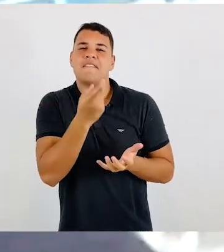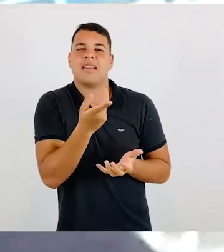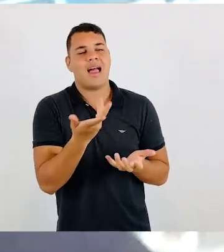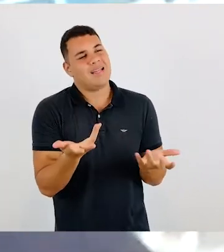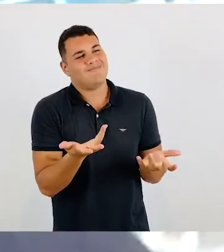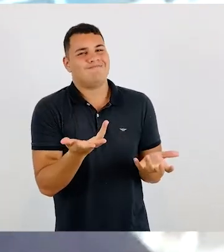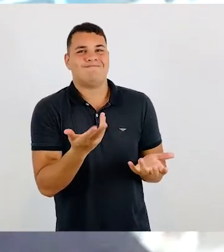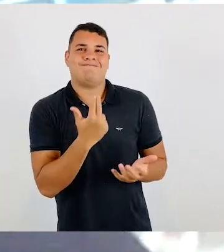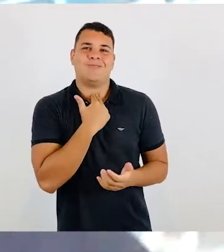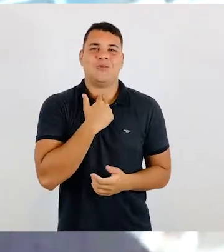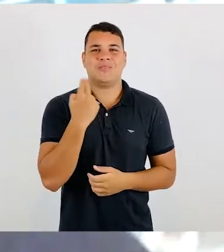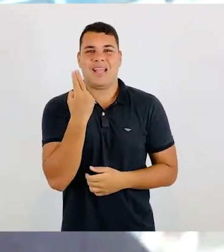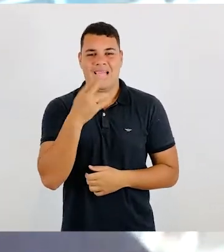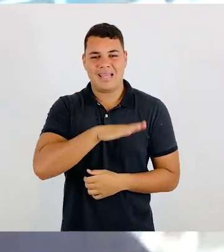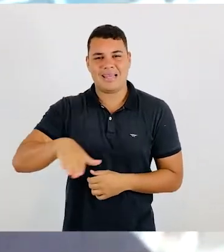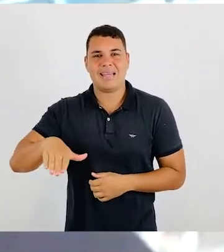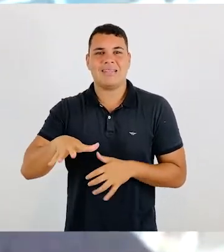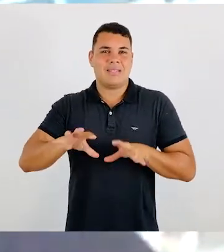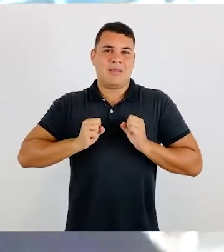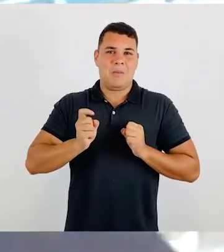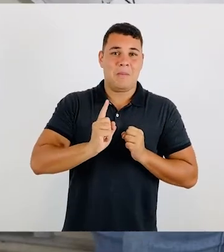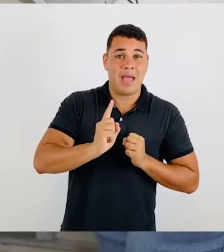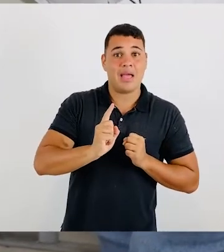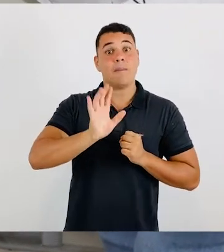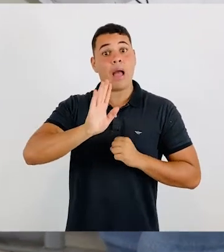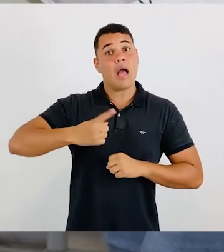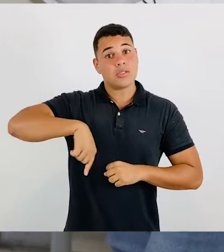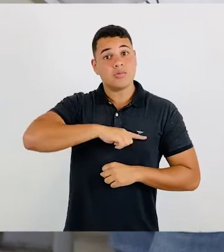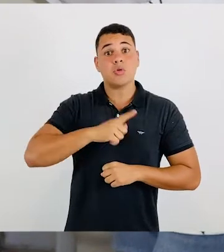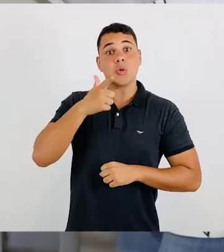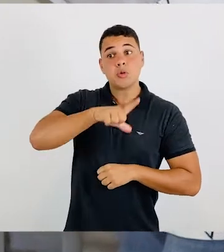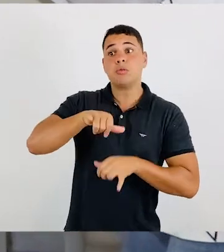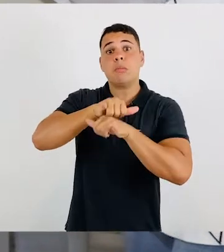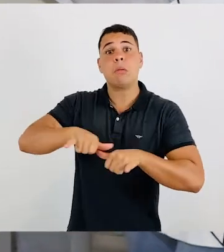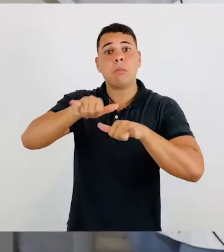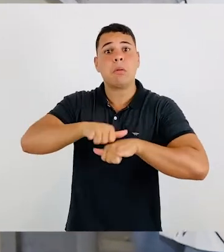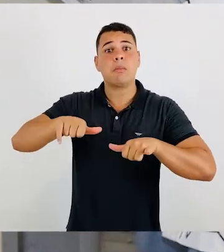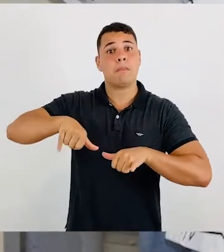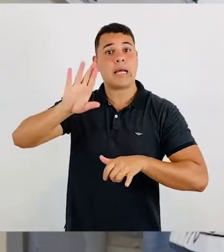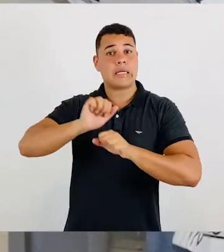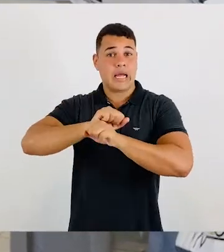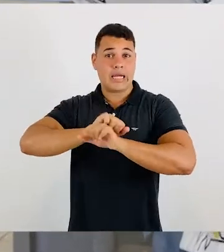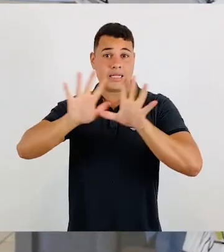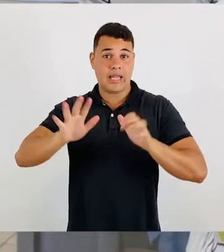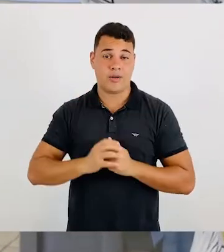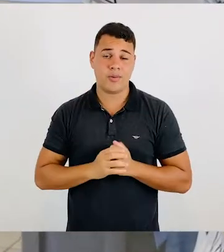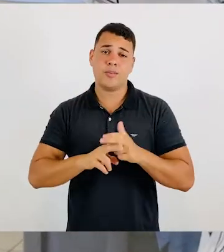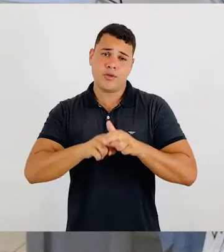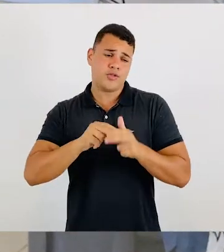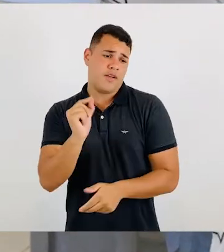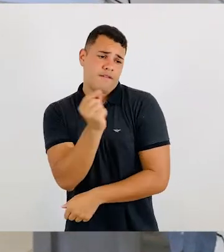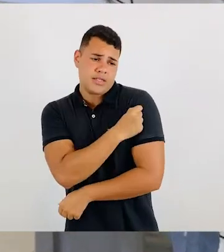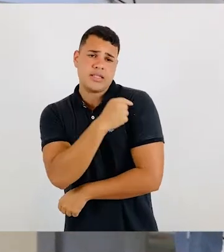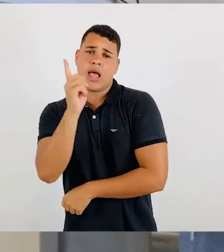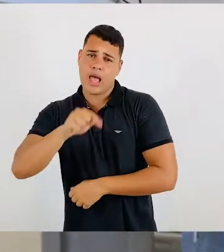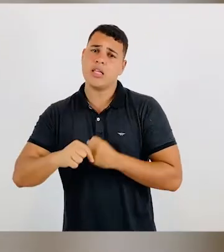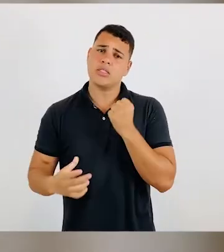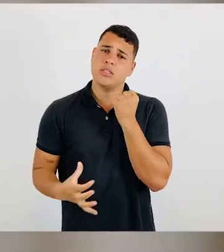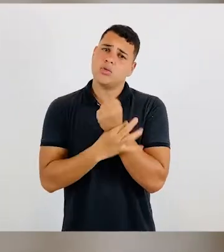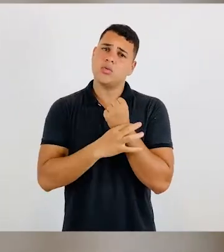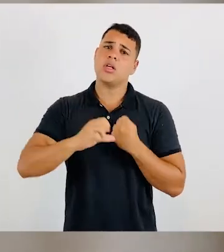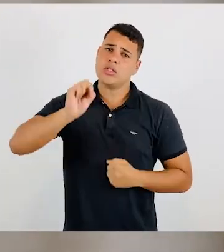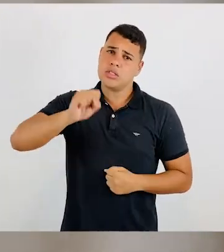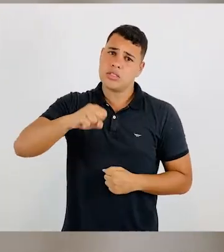-se emplacar era de um problema com a vacina e agora com as crianças da mesma coisa. E a gente tem que tentar mostrar uma coisa óbvia, né?